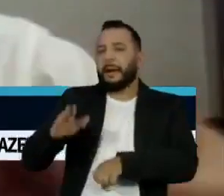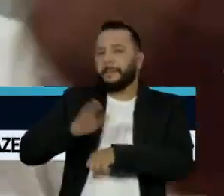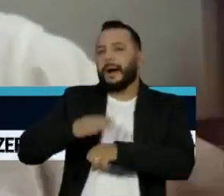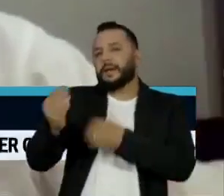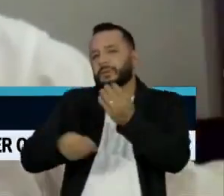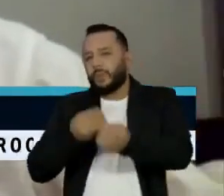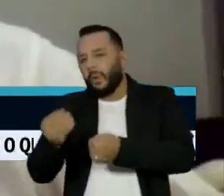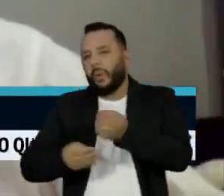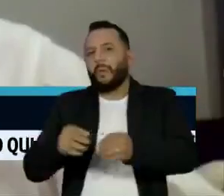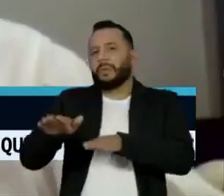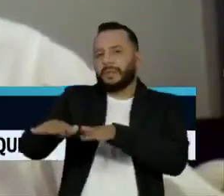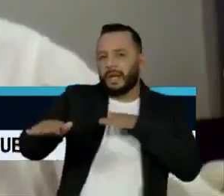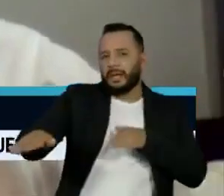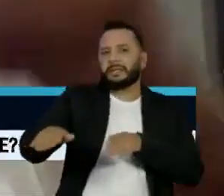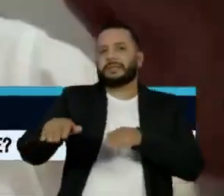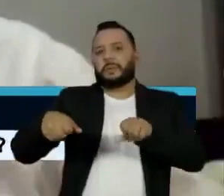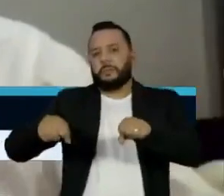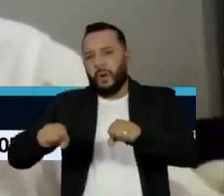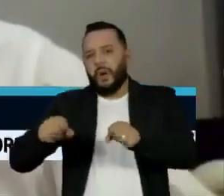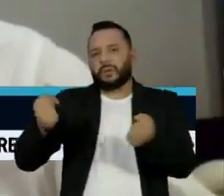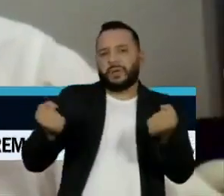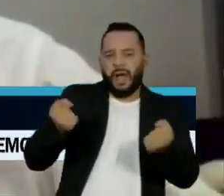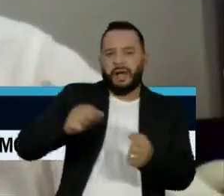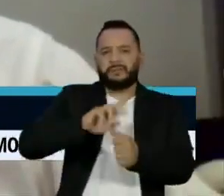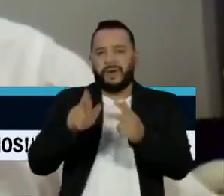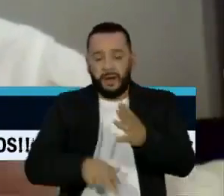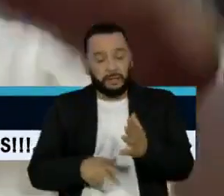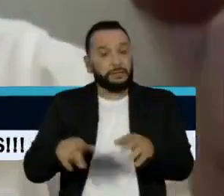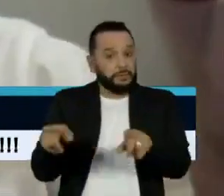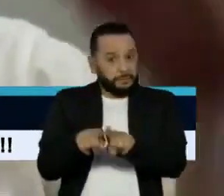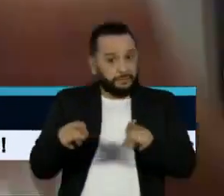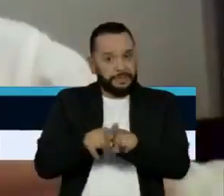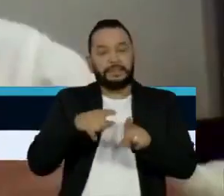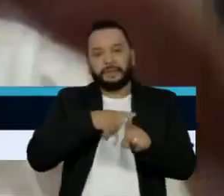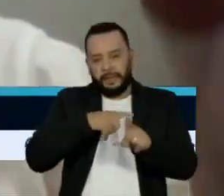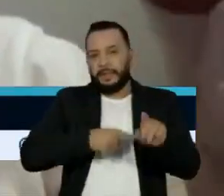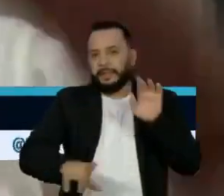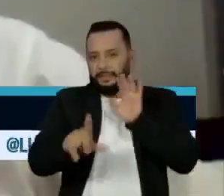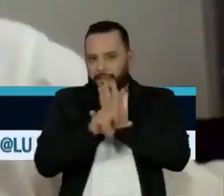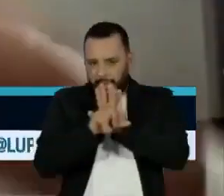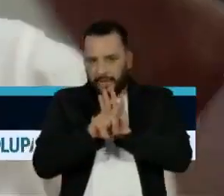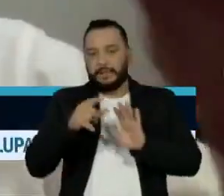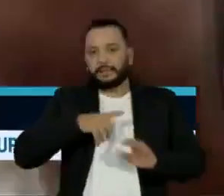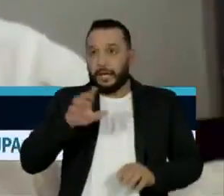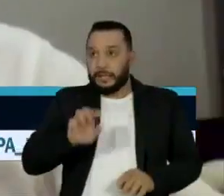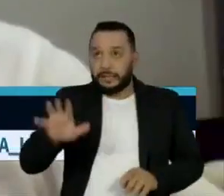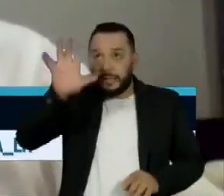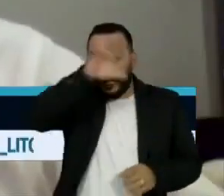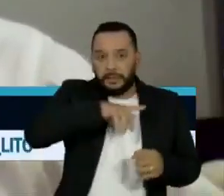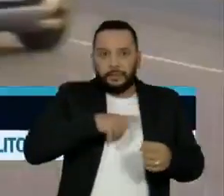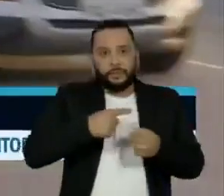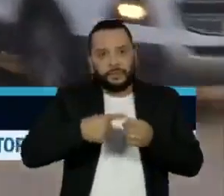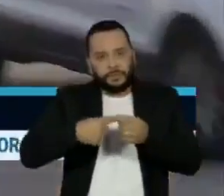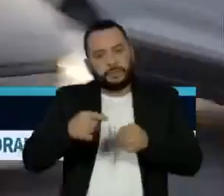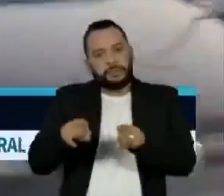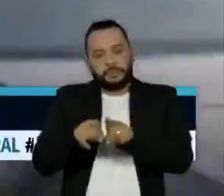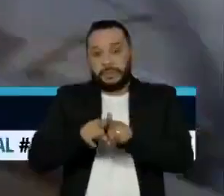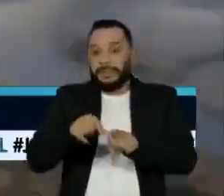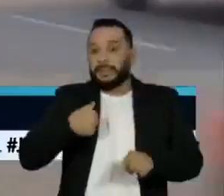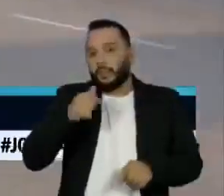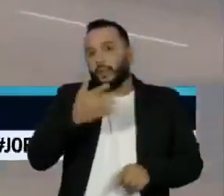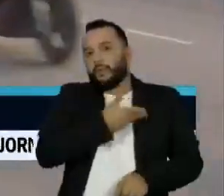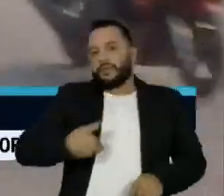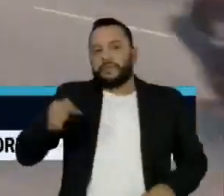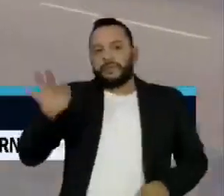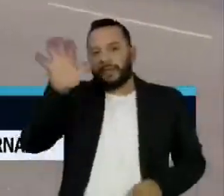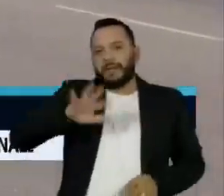mais ainda, ter políticas públicas permanentes nos estados, nos municípios e na União com